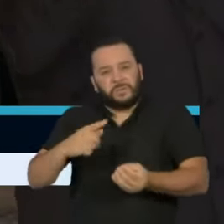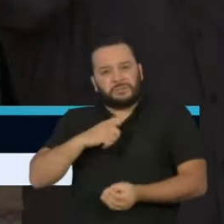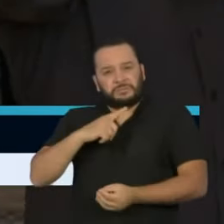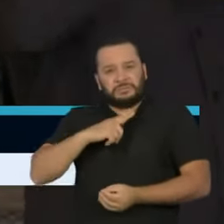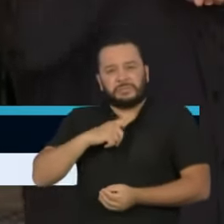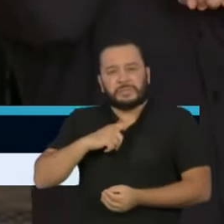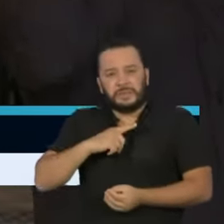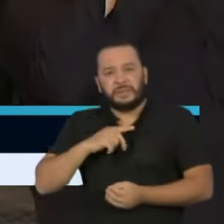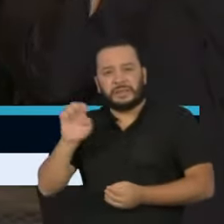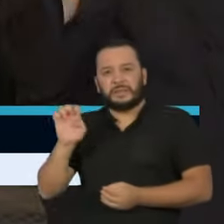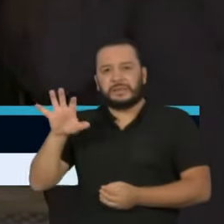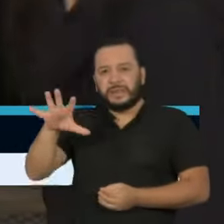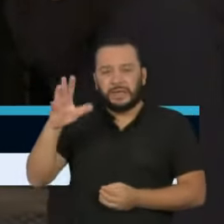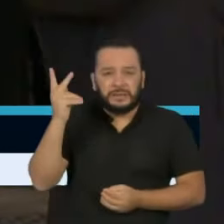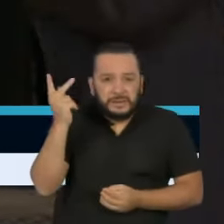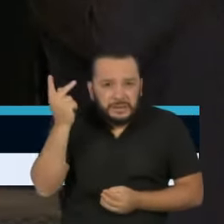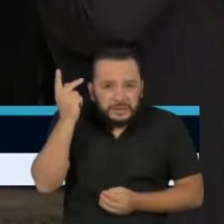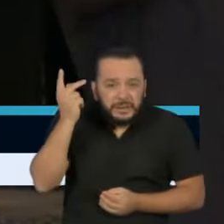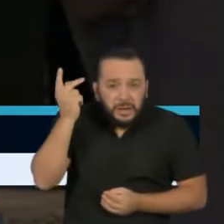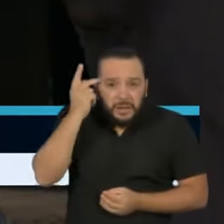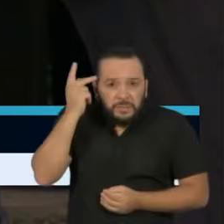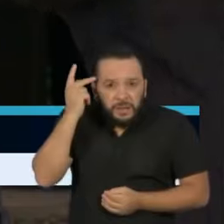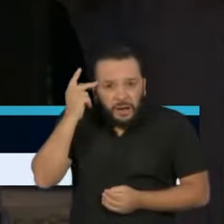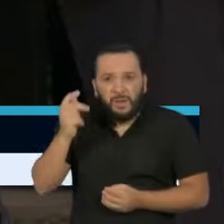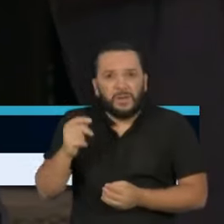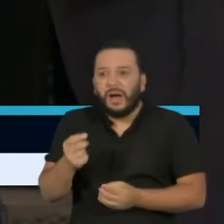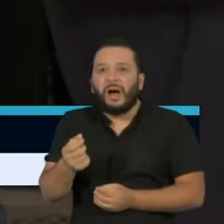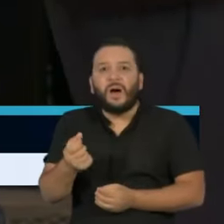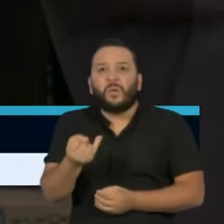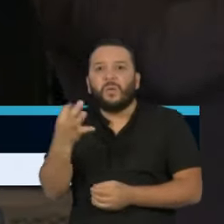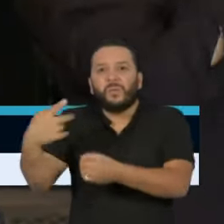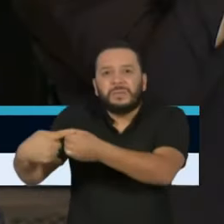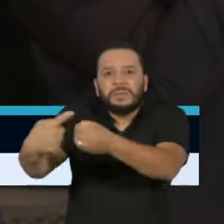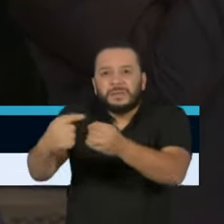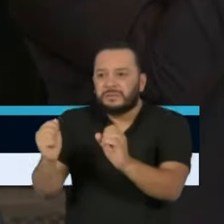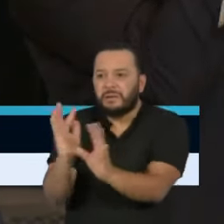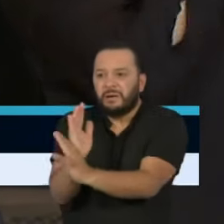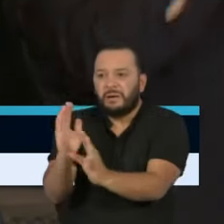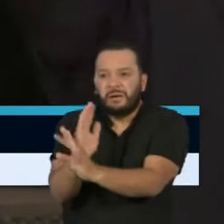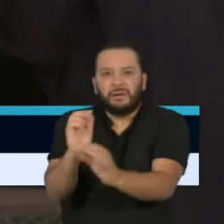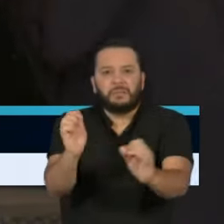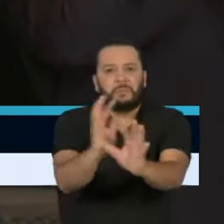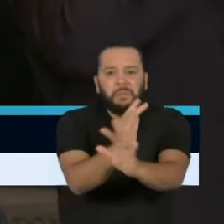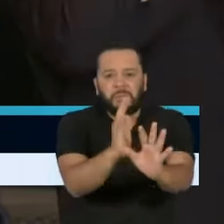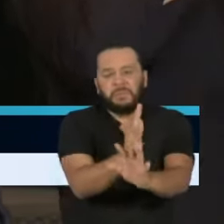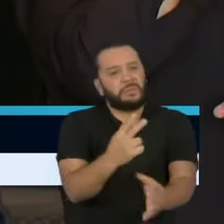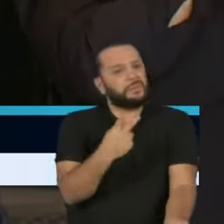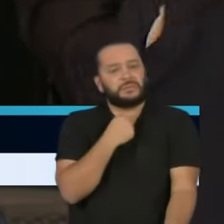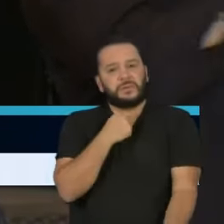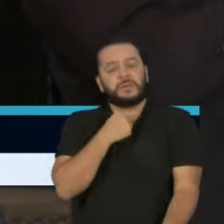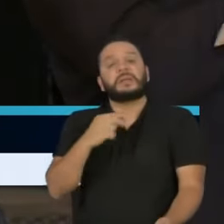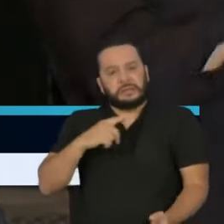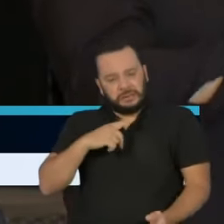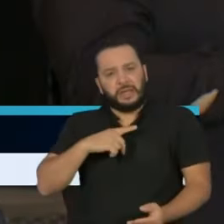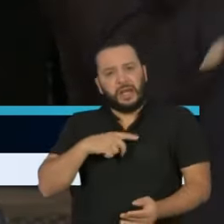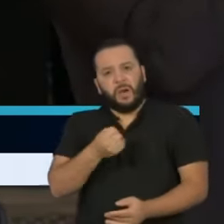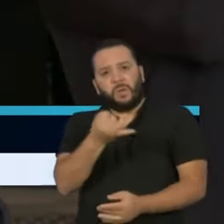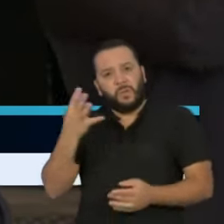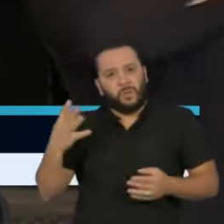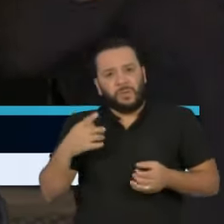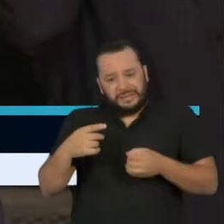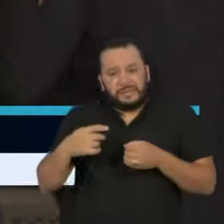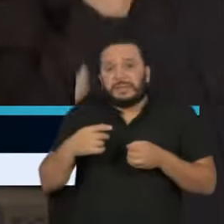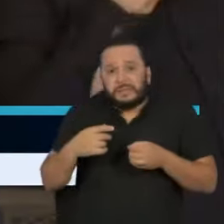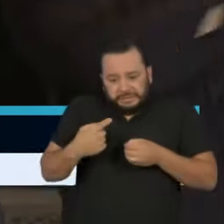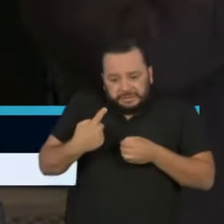percebemos algumas cidades polo, que quase correspondem às maiores cidades do Estado, mas também às mais próximas da metrópole,